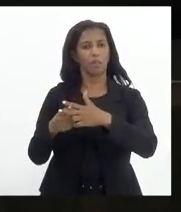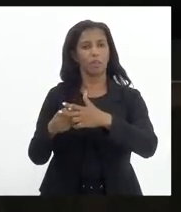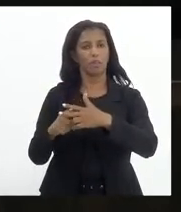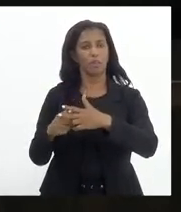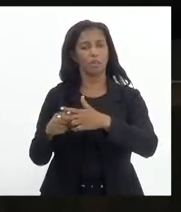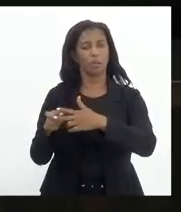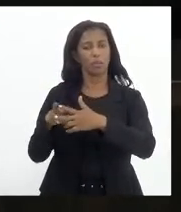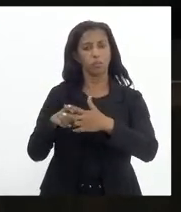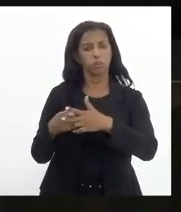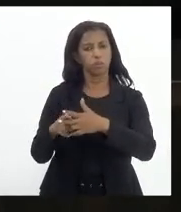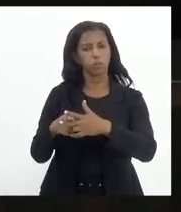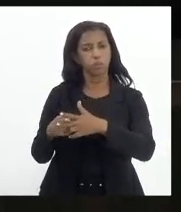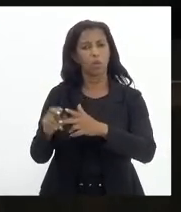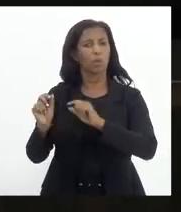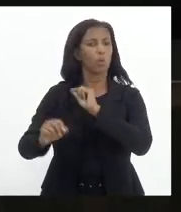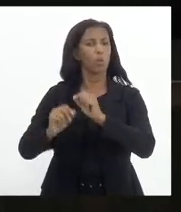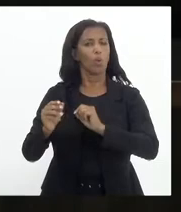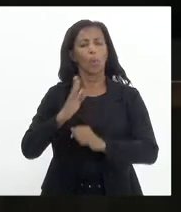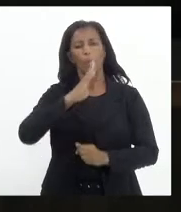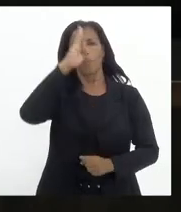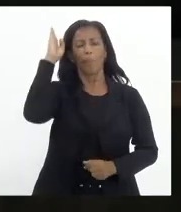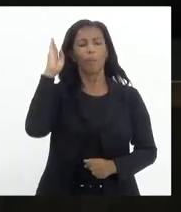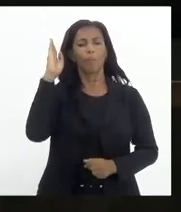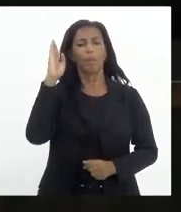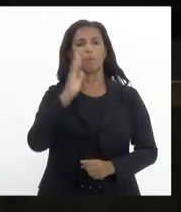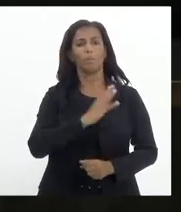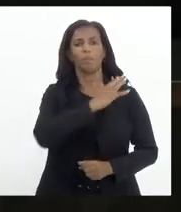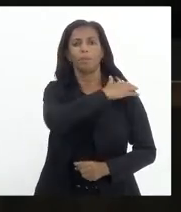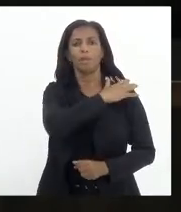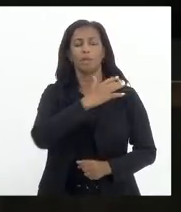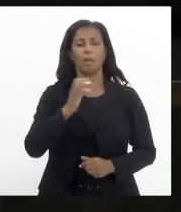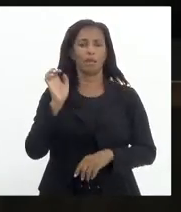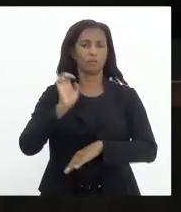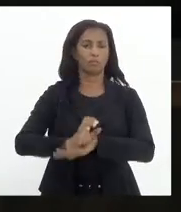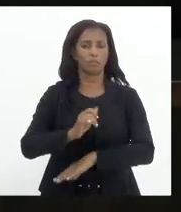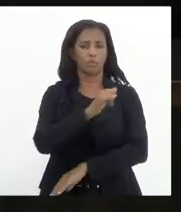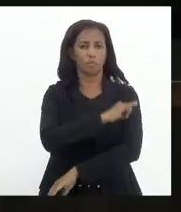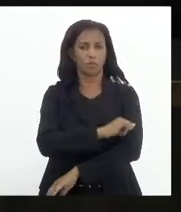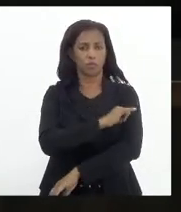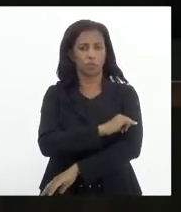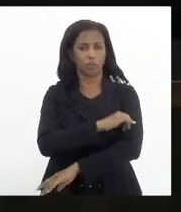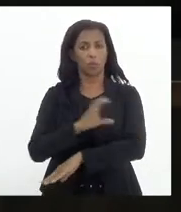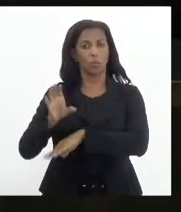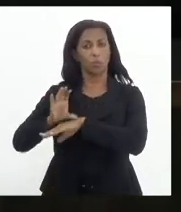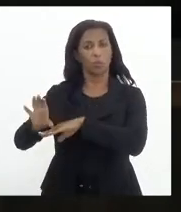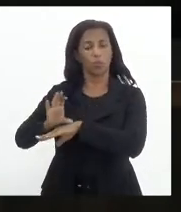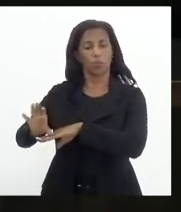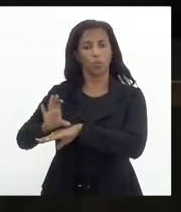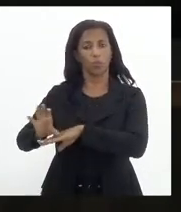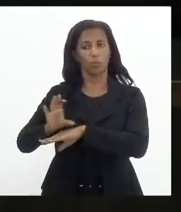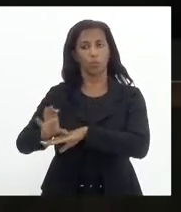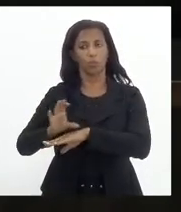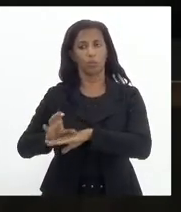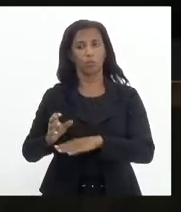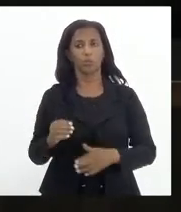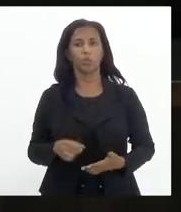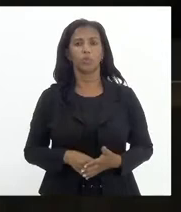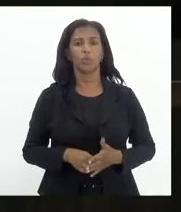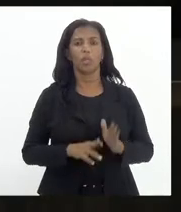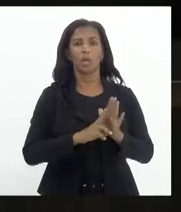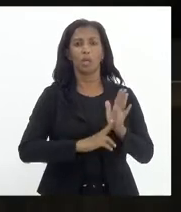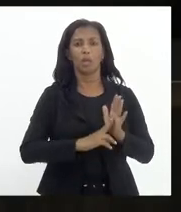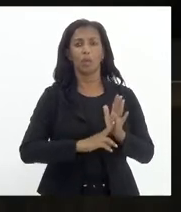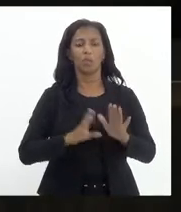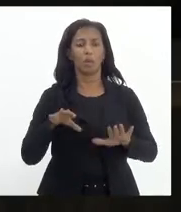e hierárquica da promoção dos bombeiros militares do Estado do Rio de Janeiro, oriundos dos cursos regulares de